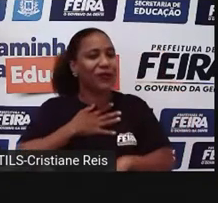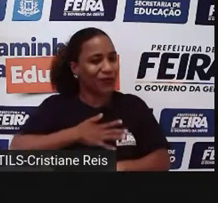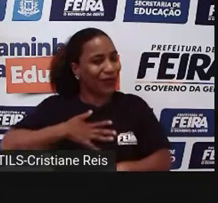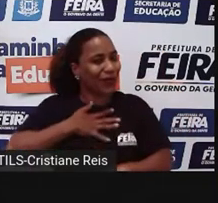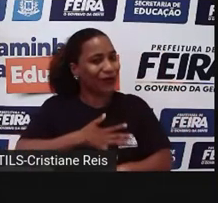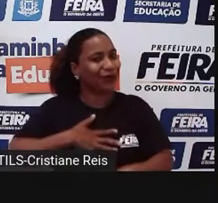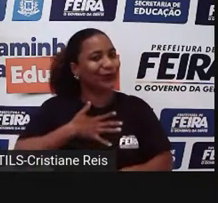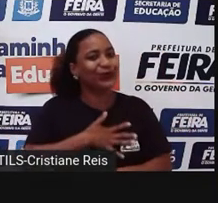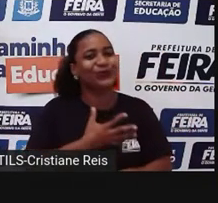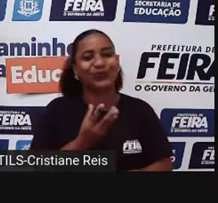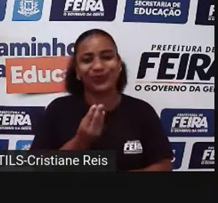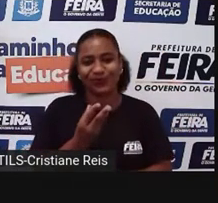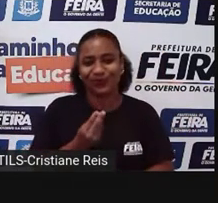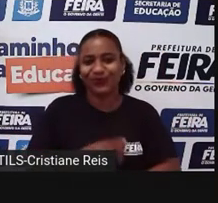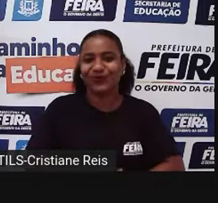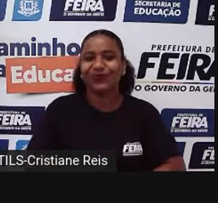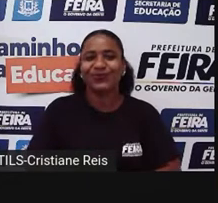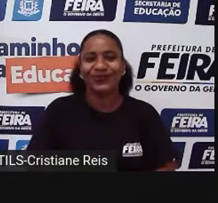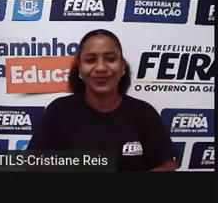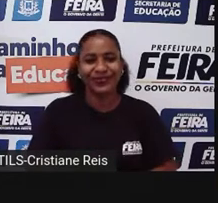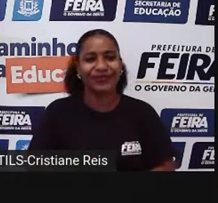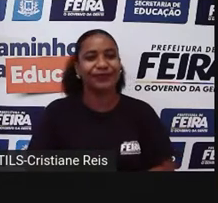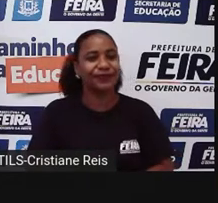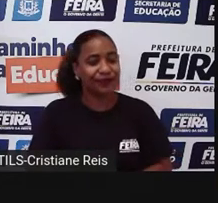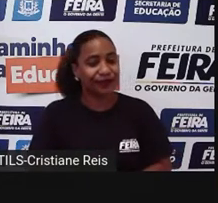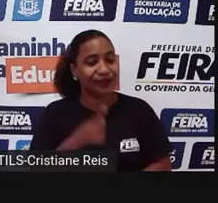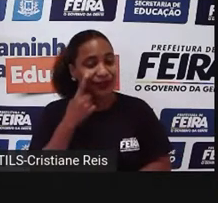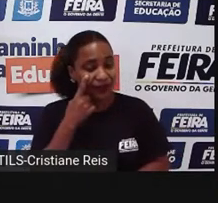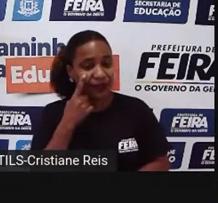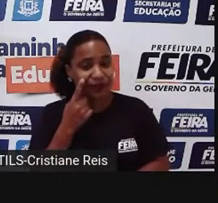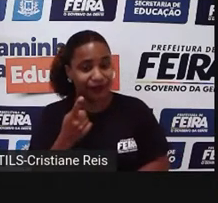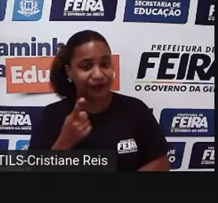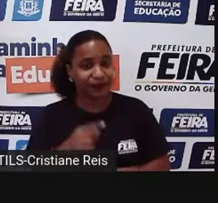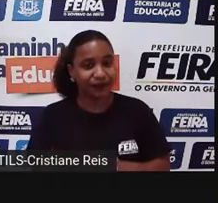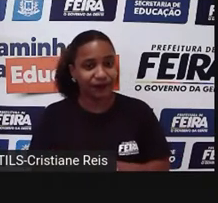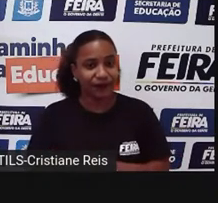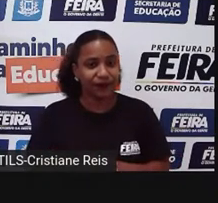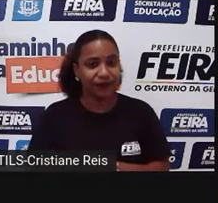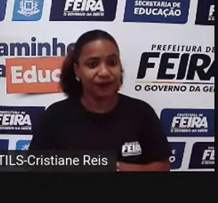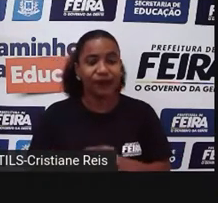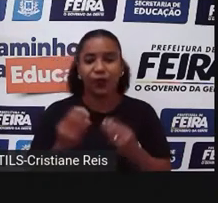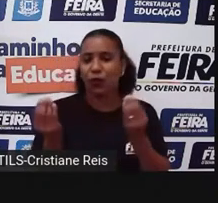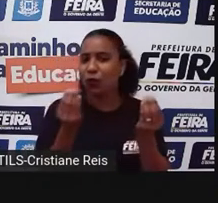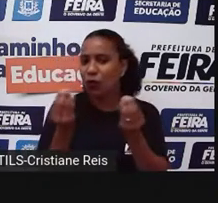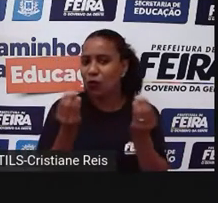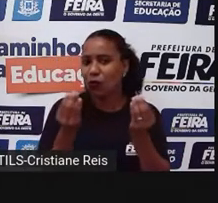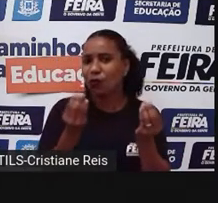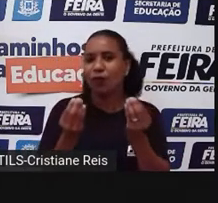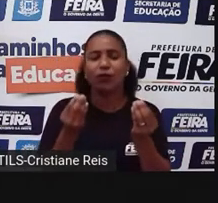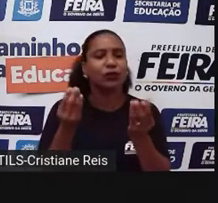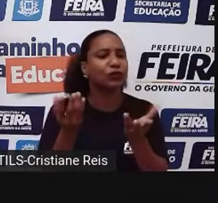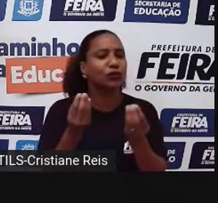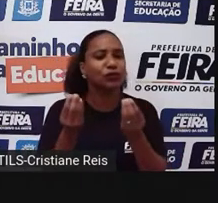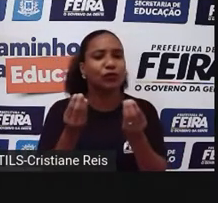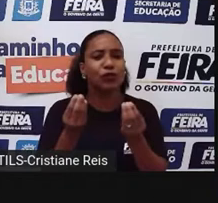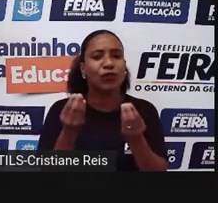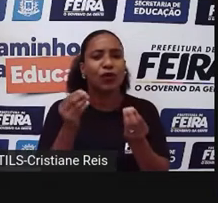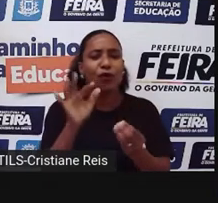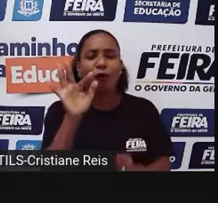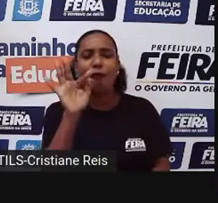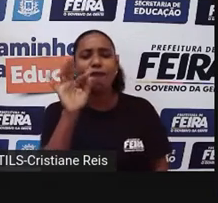Maravilha. Então, assim, do ponto de vista acadêmico, como é que a gente poderia definir folclore,